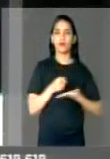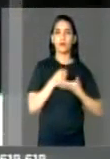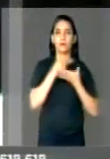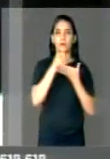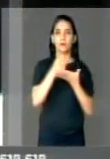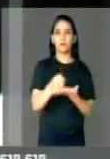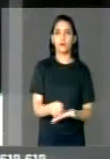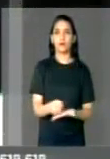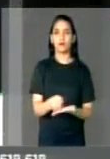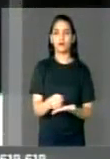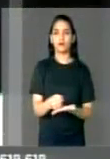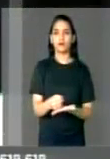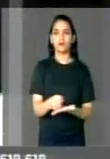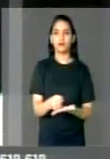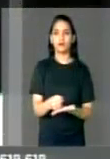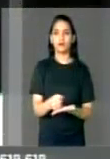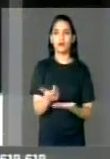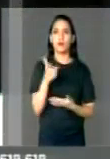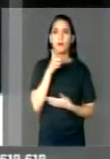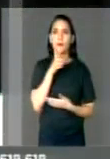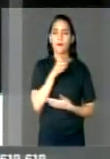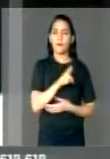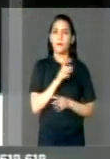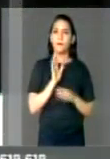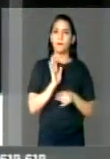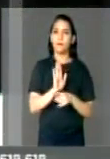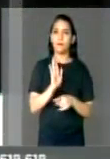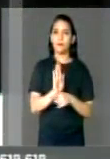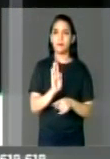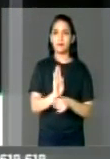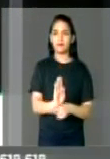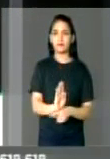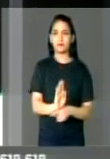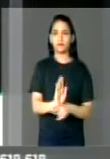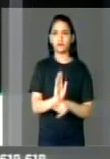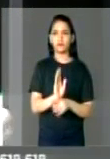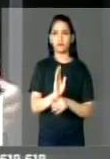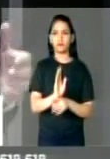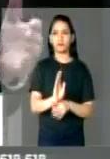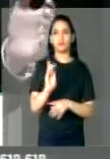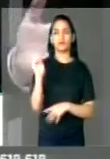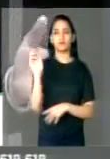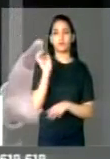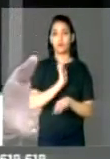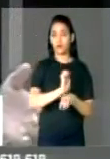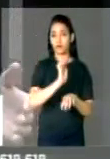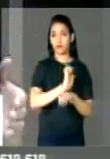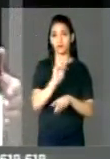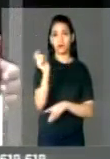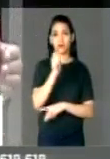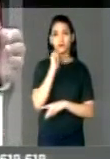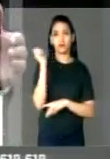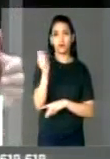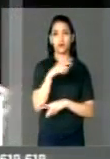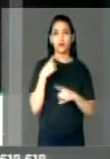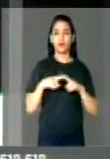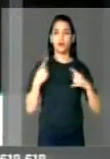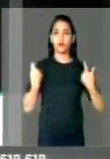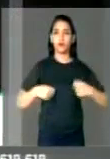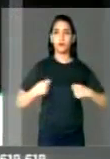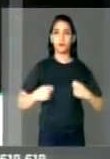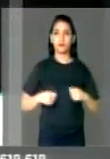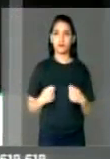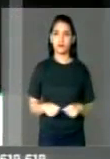para tentar ajudar os nossos estados, porque precisa, o estado está numa